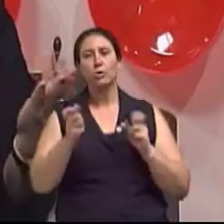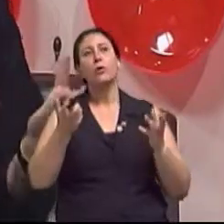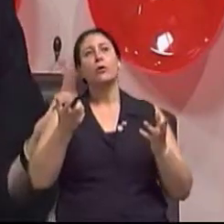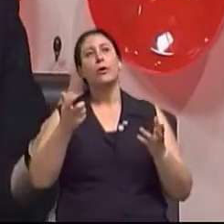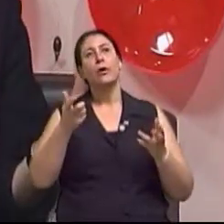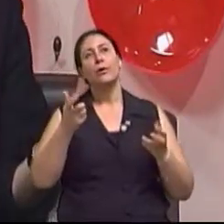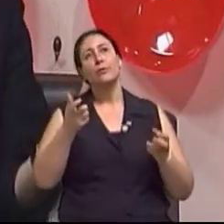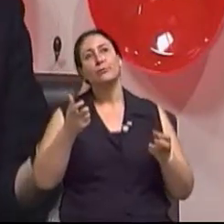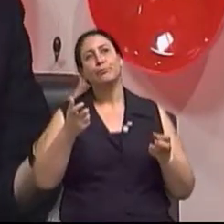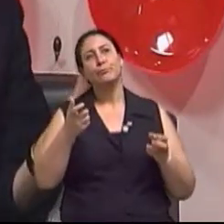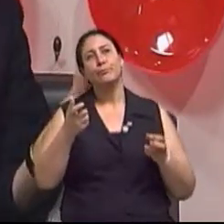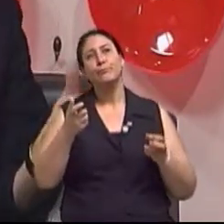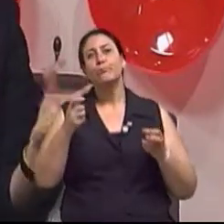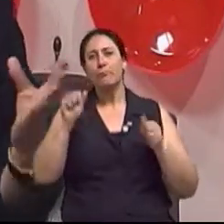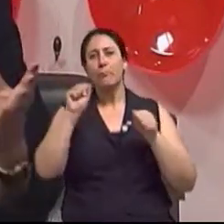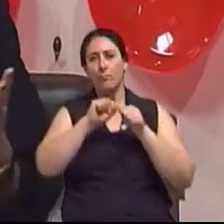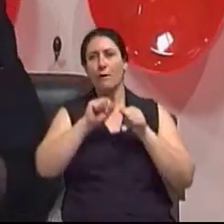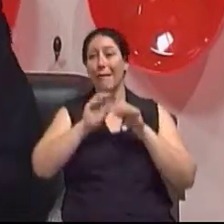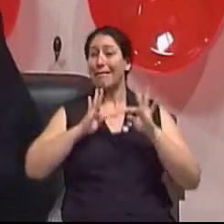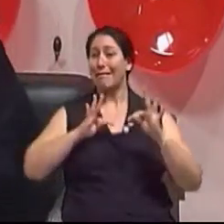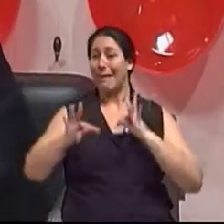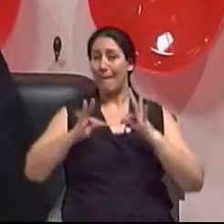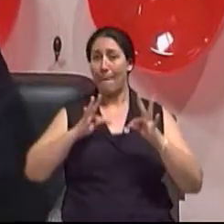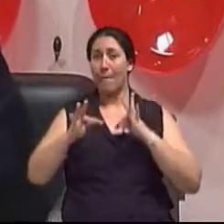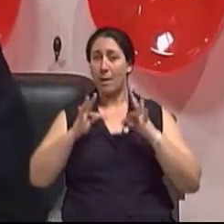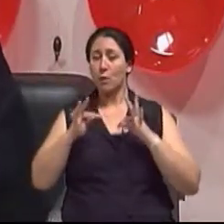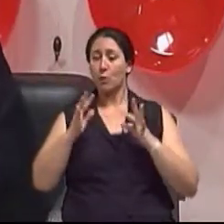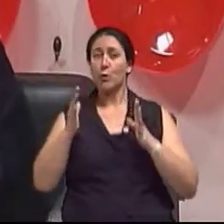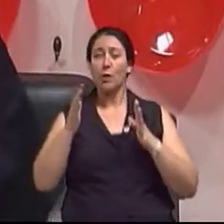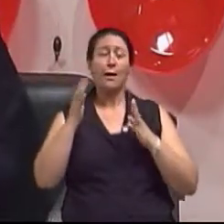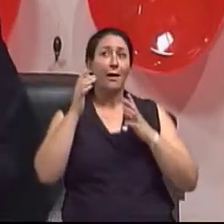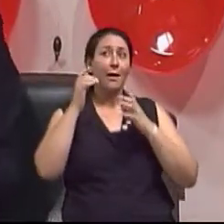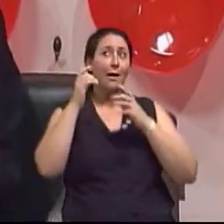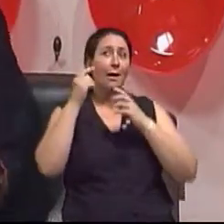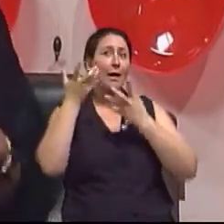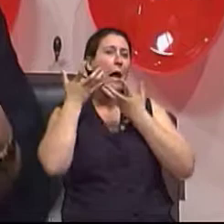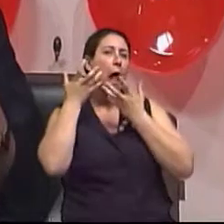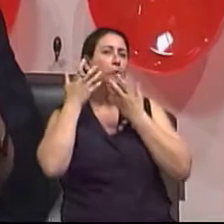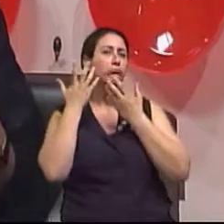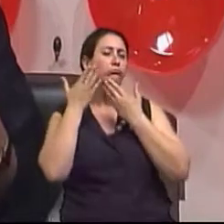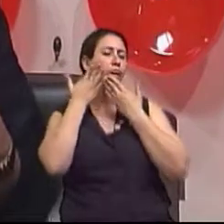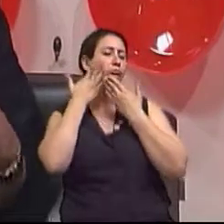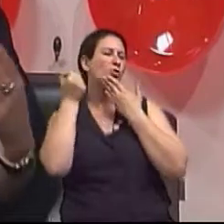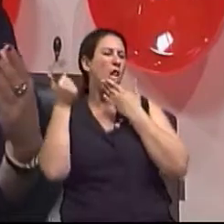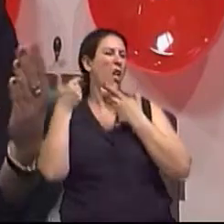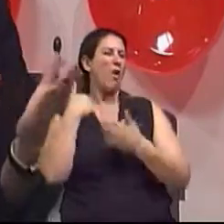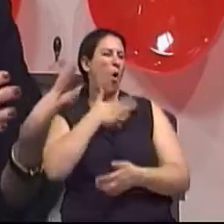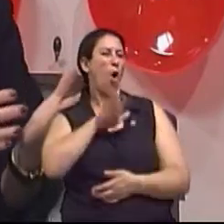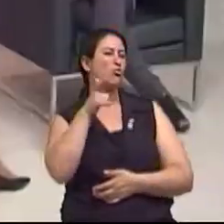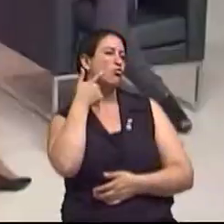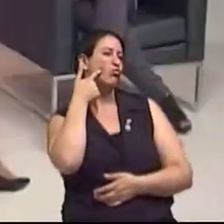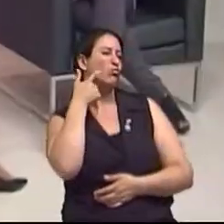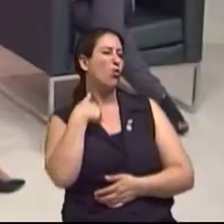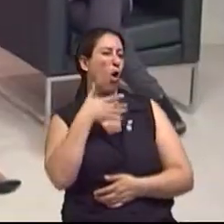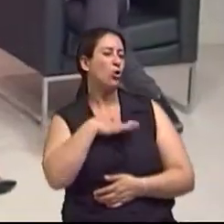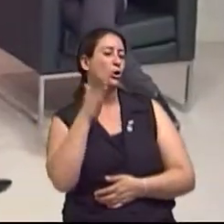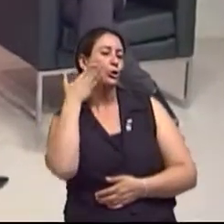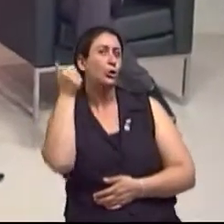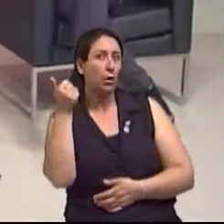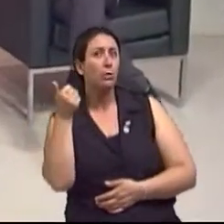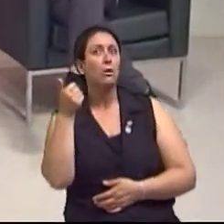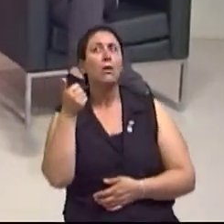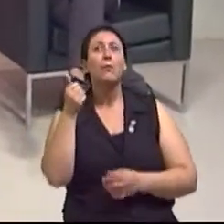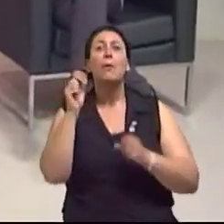estético, pode ficar com uma lesão, às vezes, com um agravante pior ainda, não é?